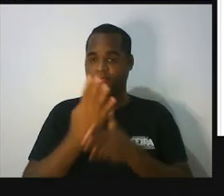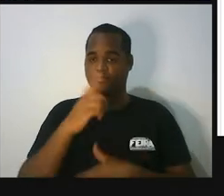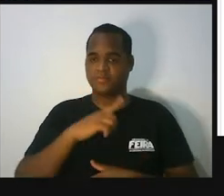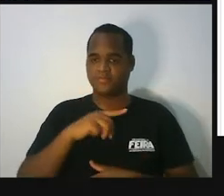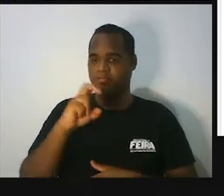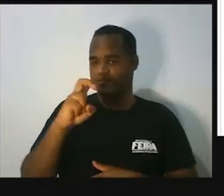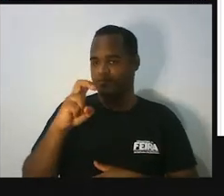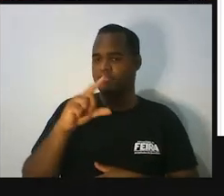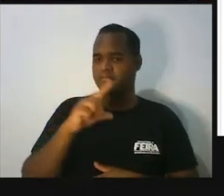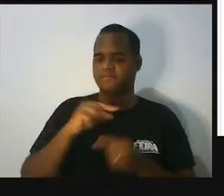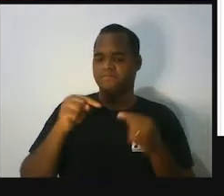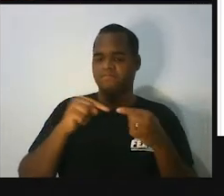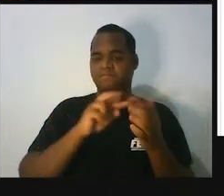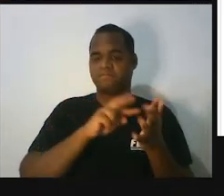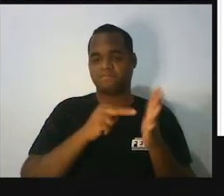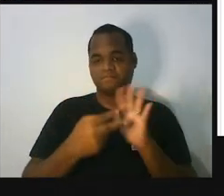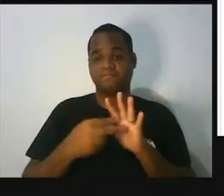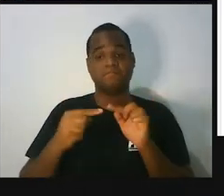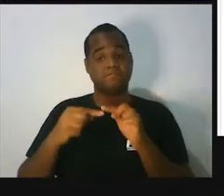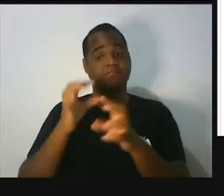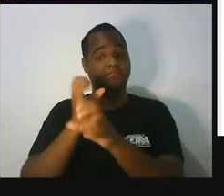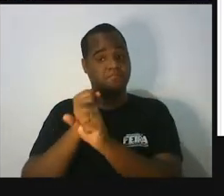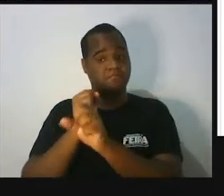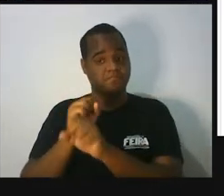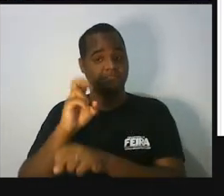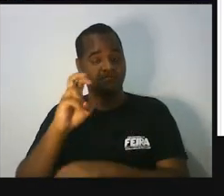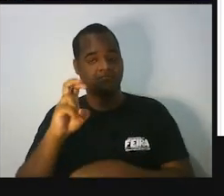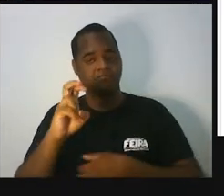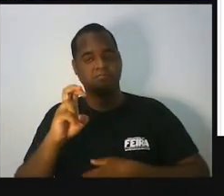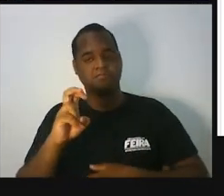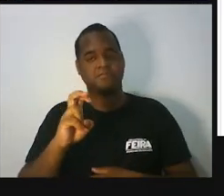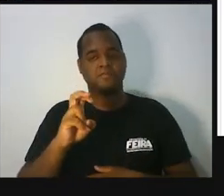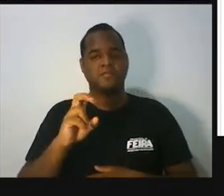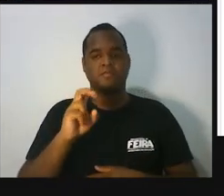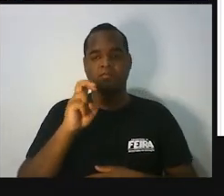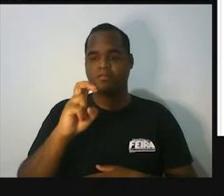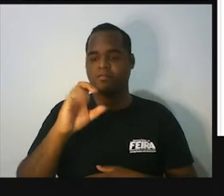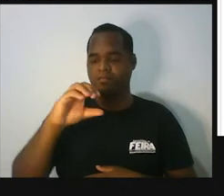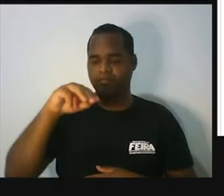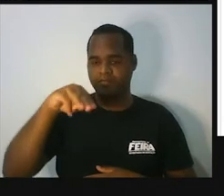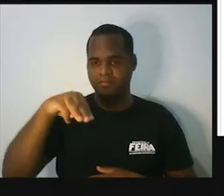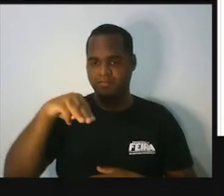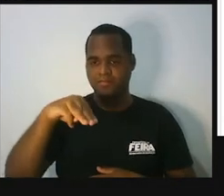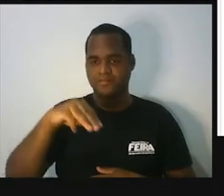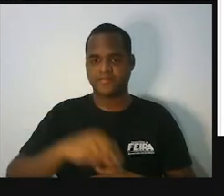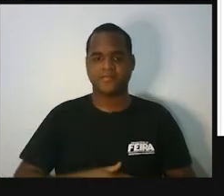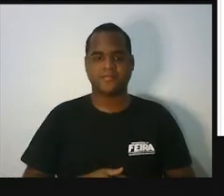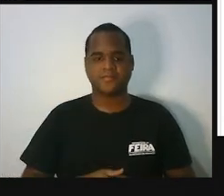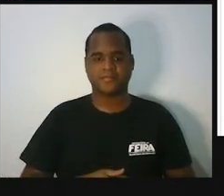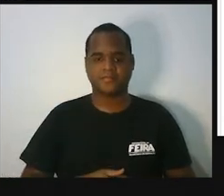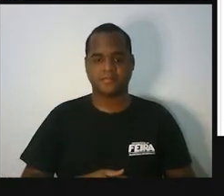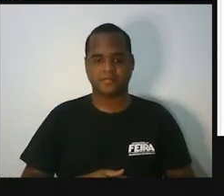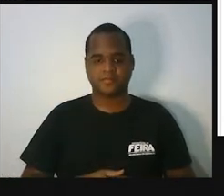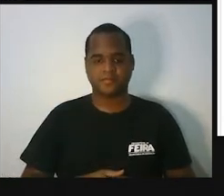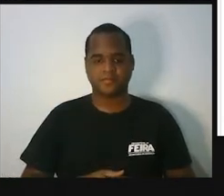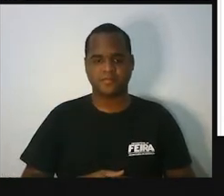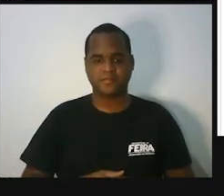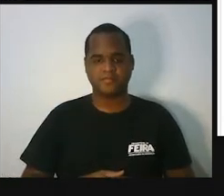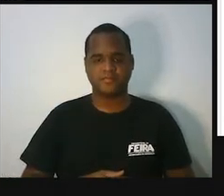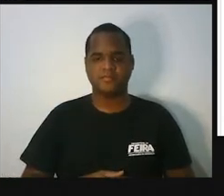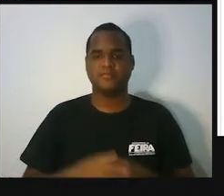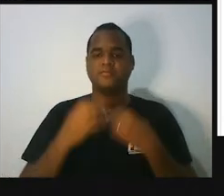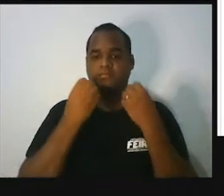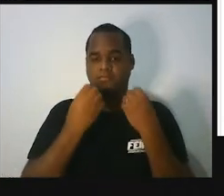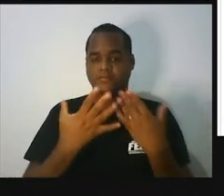5. Significa que esse lado mede 5, né? 5 centímetros, tá? Bom, vou